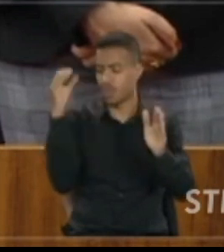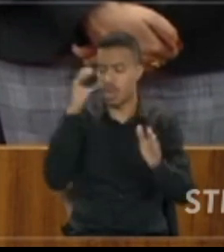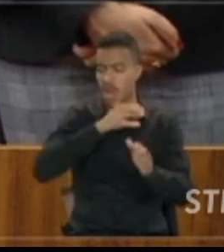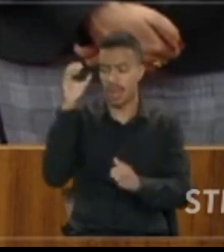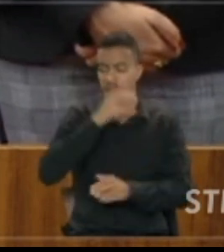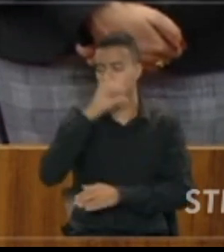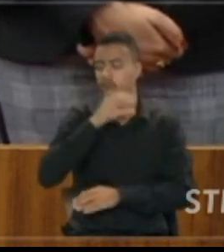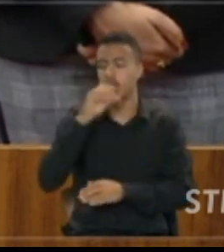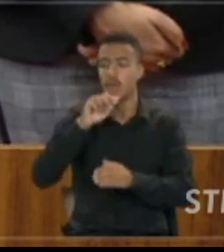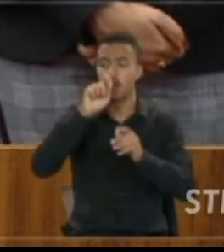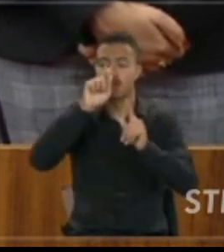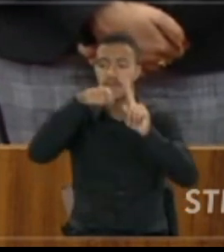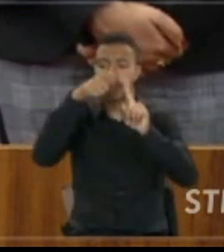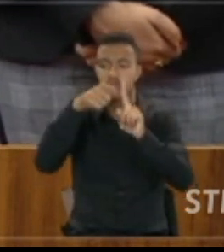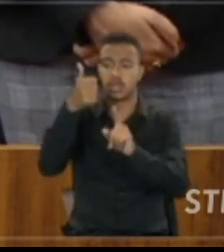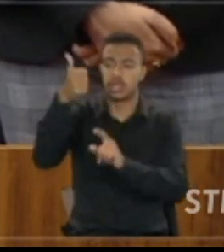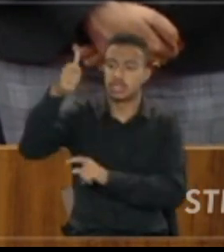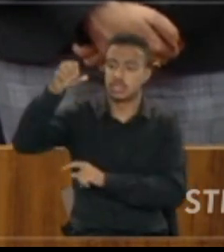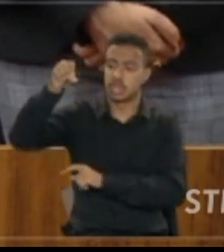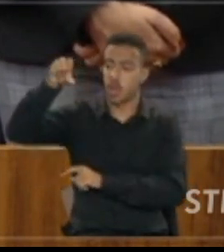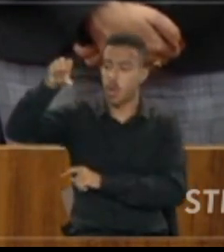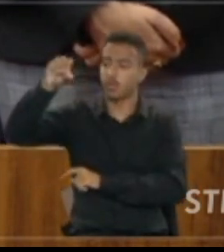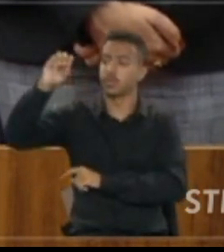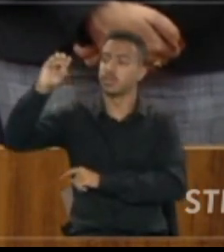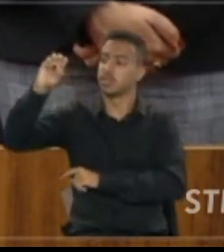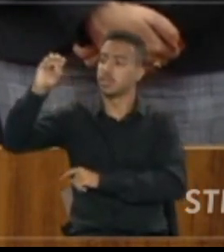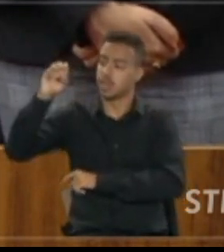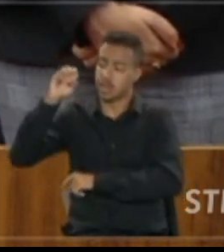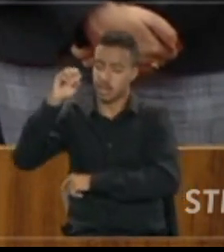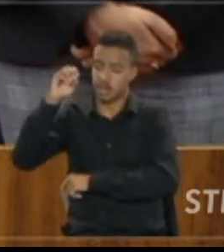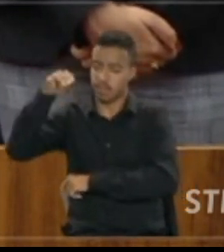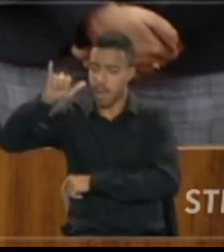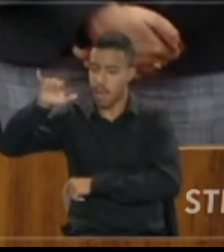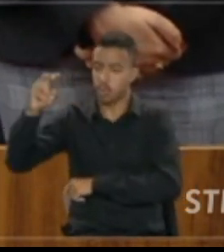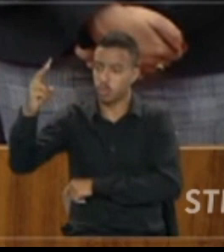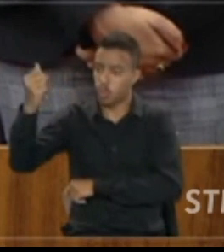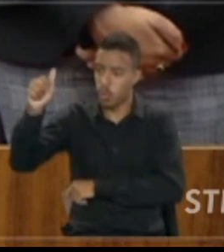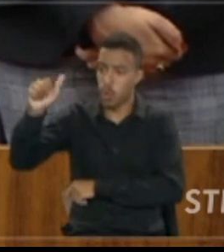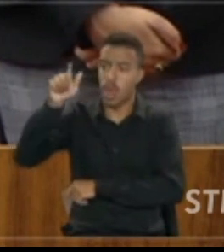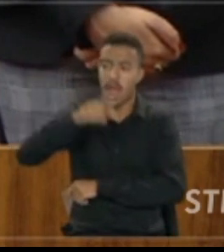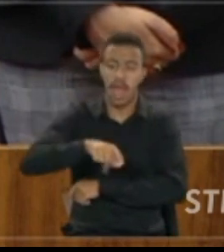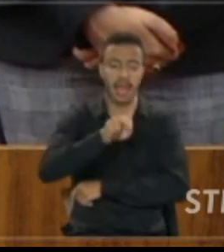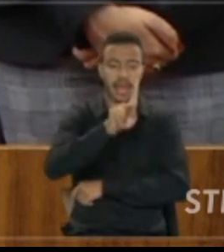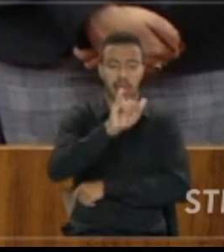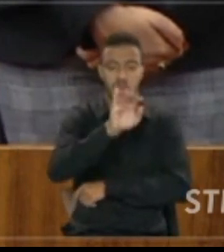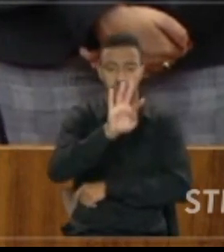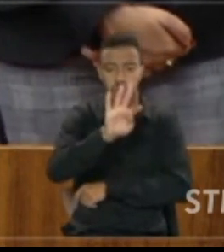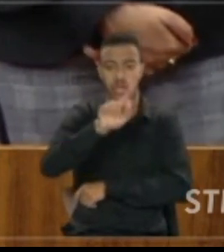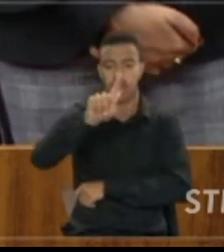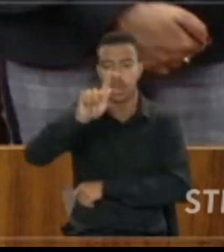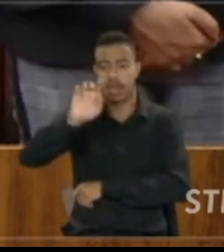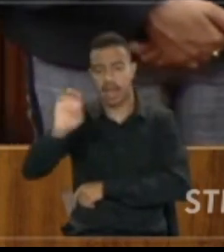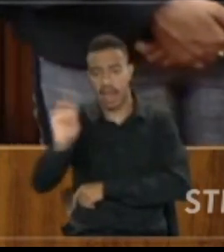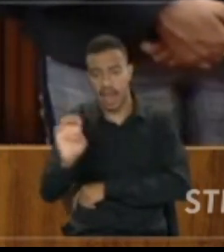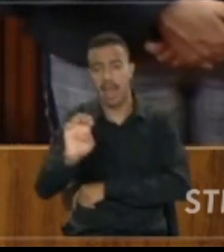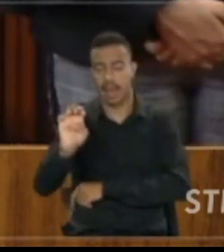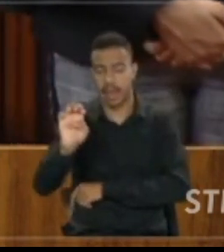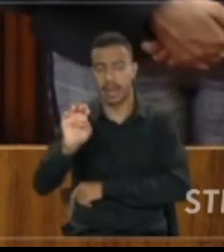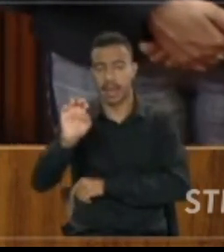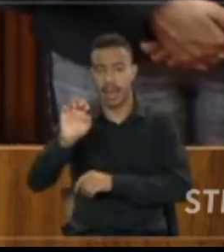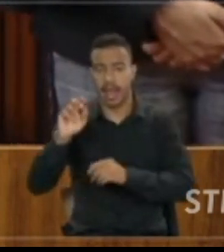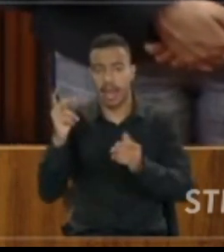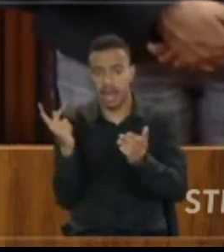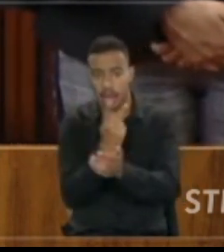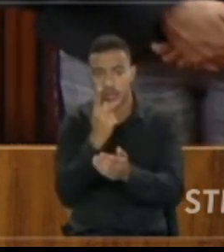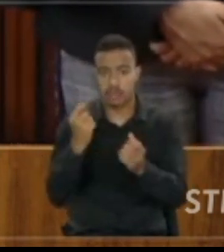denominado 19-05 de 2011, Kit Gay, Causa Polêmica, MP4. Também a remoção imediata,